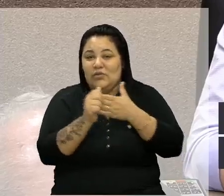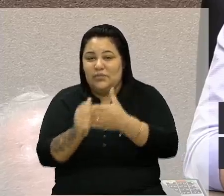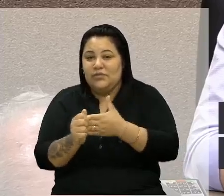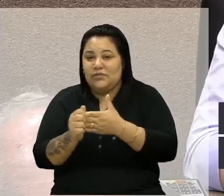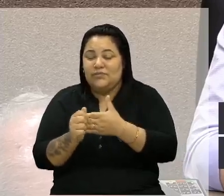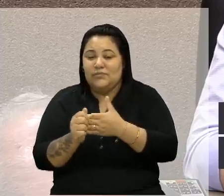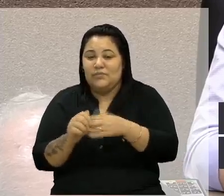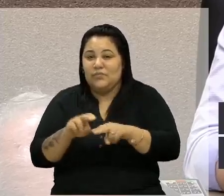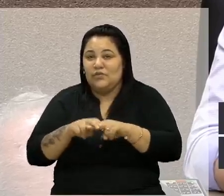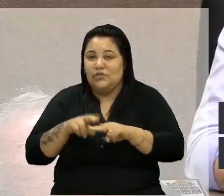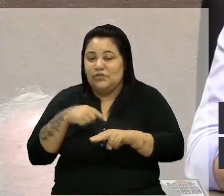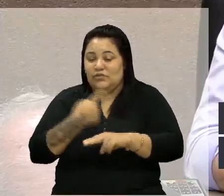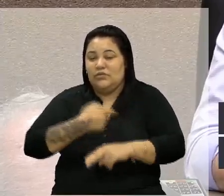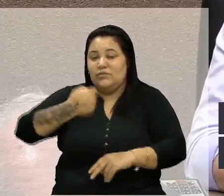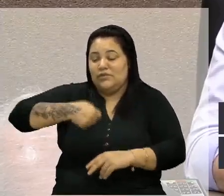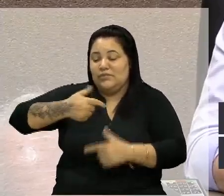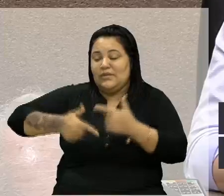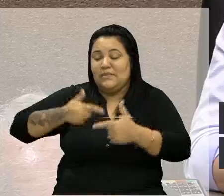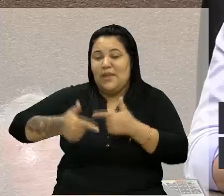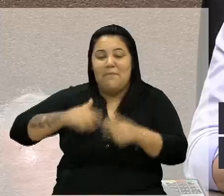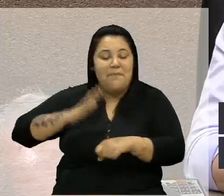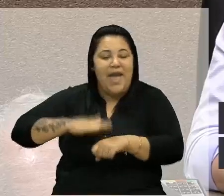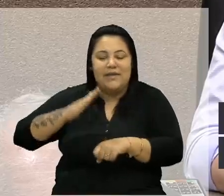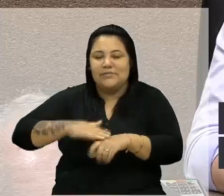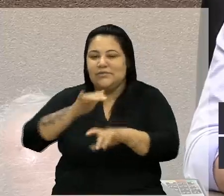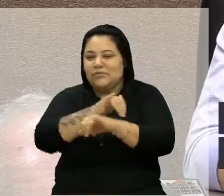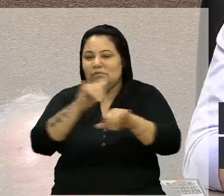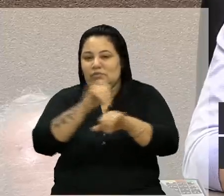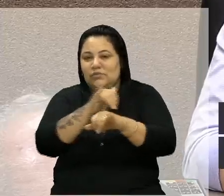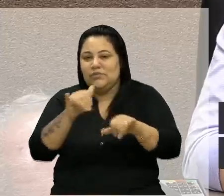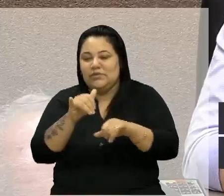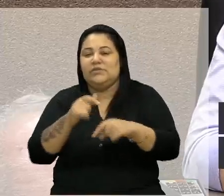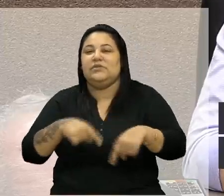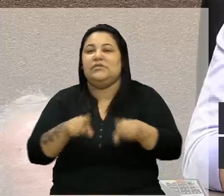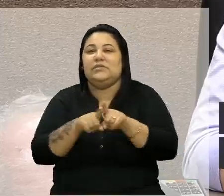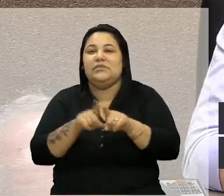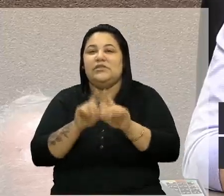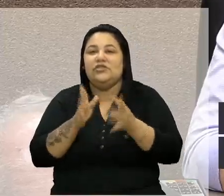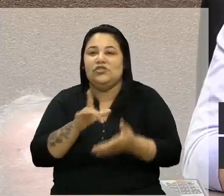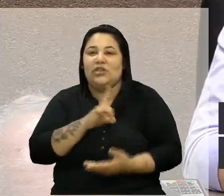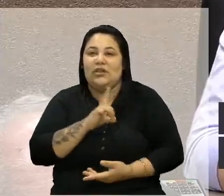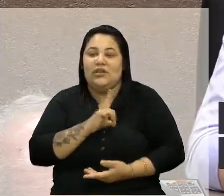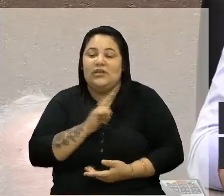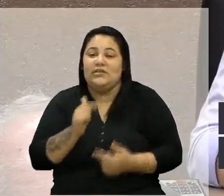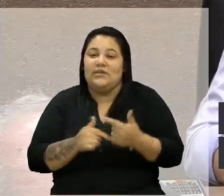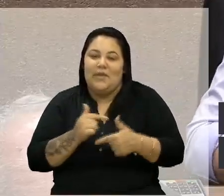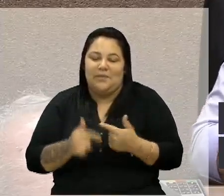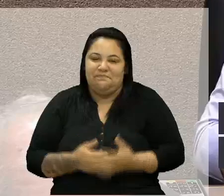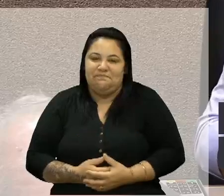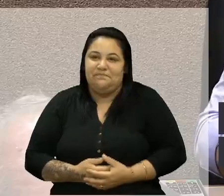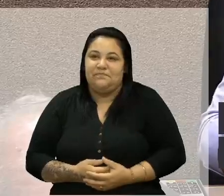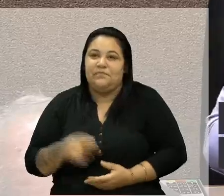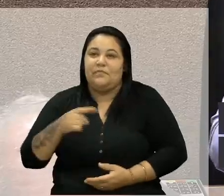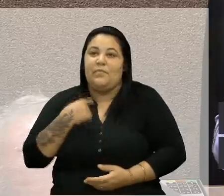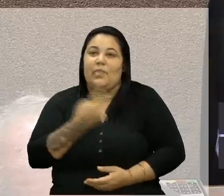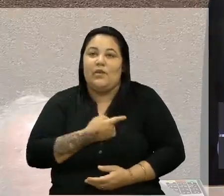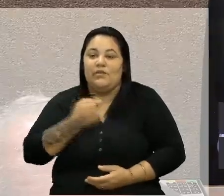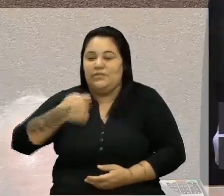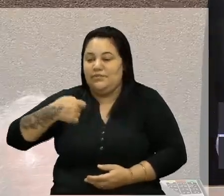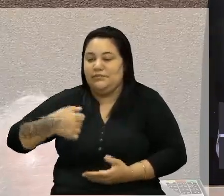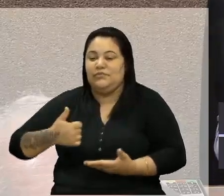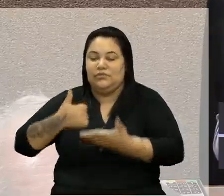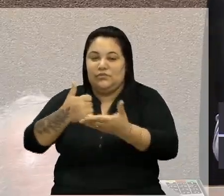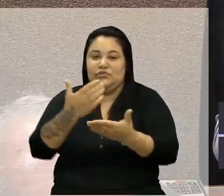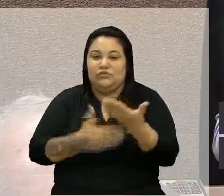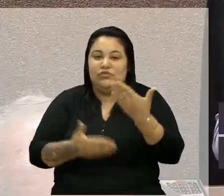precisa trabalhar mais e mais em campanhas para divulgar, né, que já existe esse serviço e que a gente precisa da contribuição de